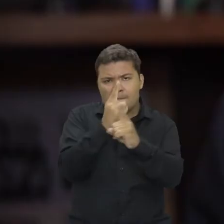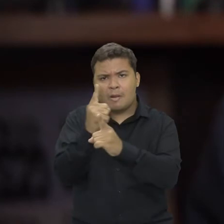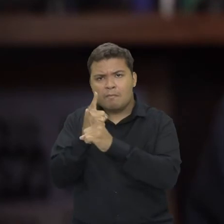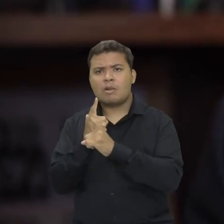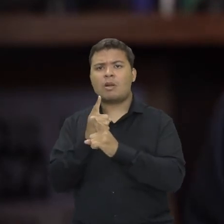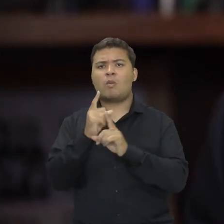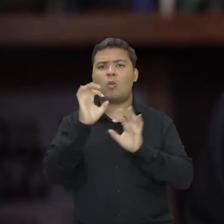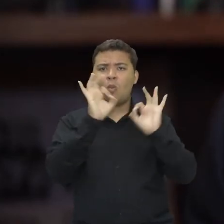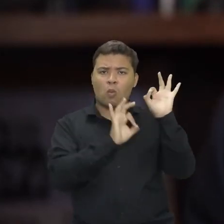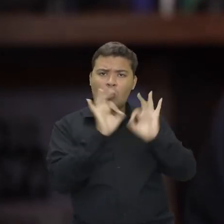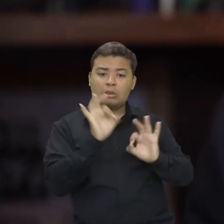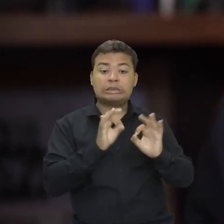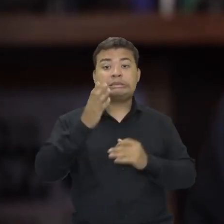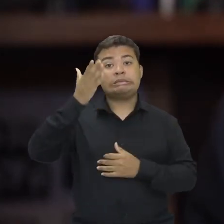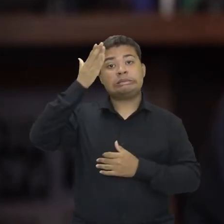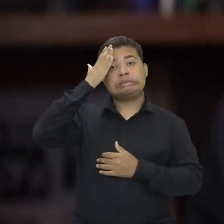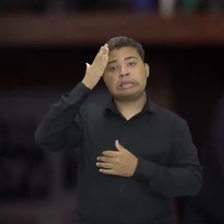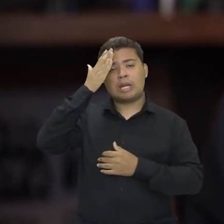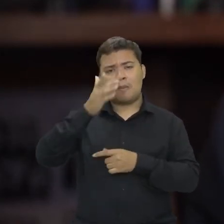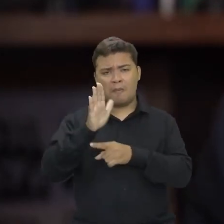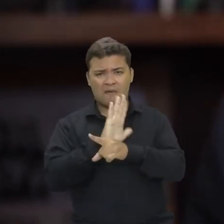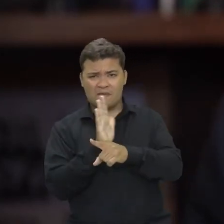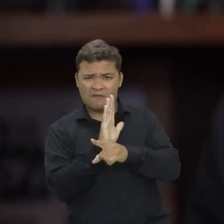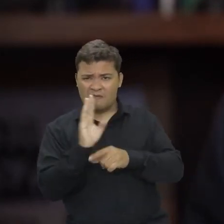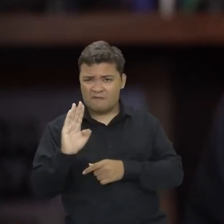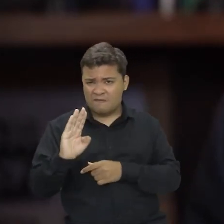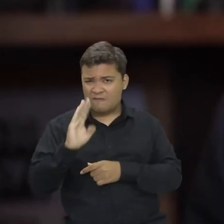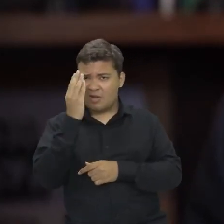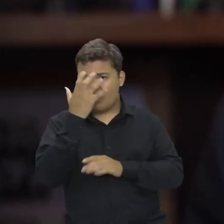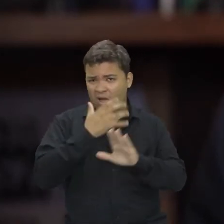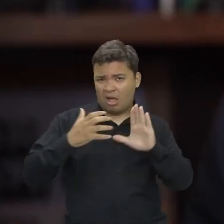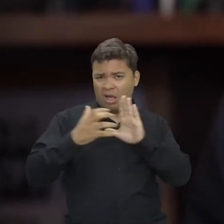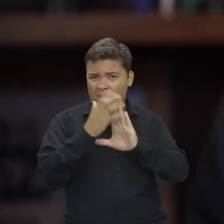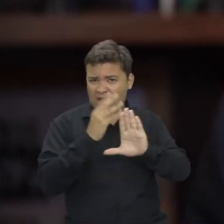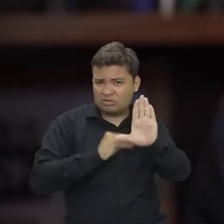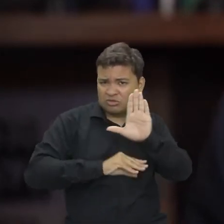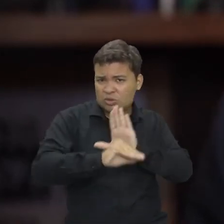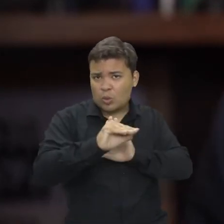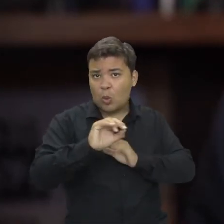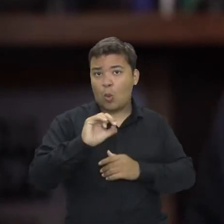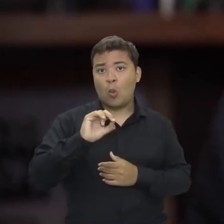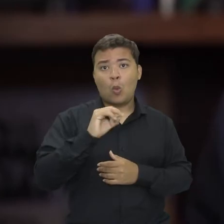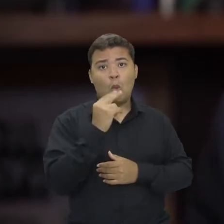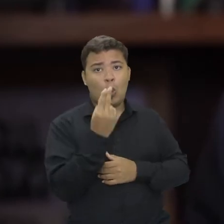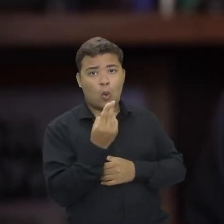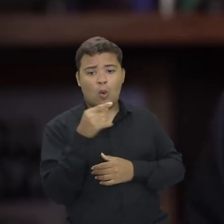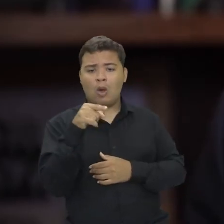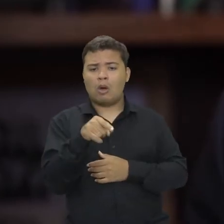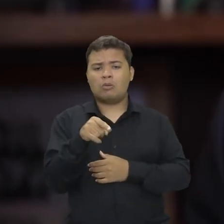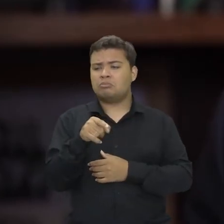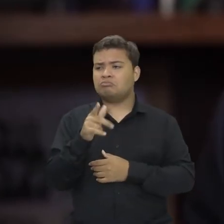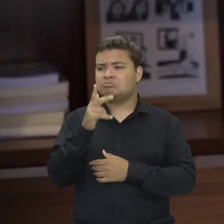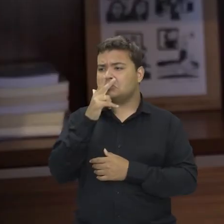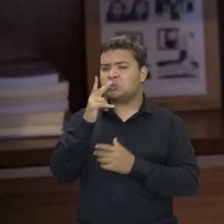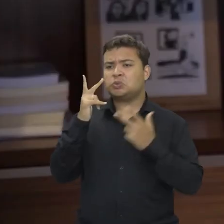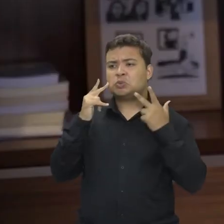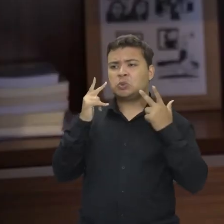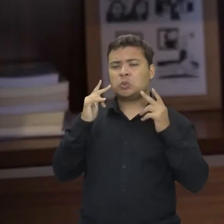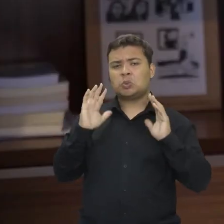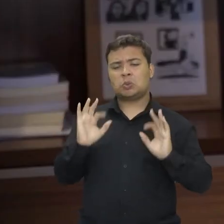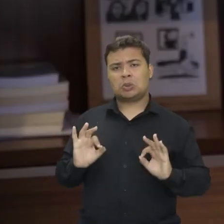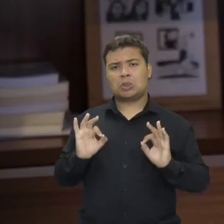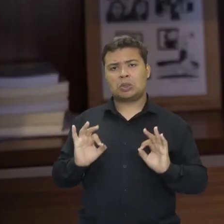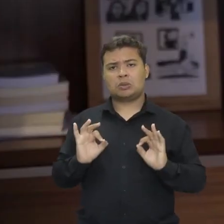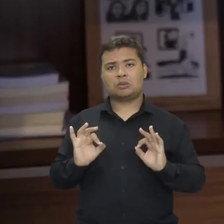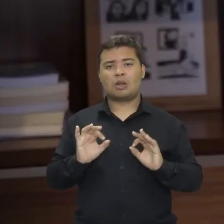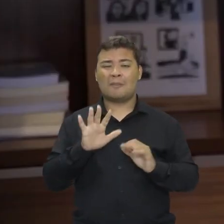fato, definir se um vídeo é falso, se uma construção de deepfake ou se não há apresenta indícios. A gente não tem nunca